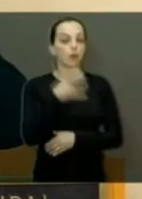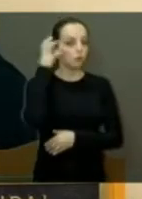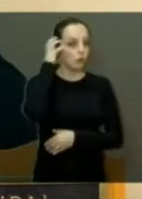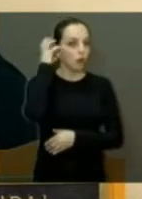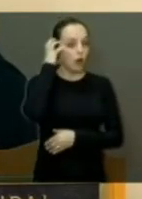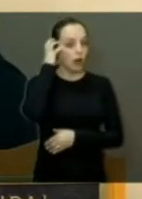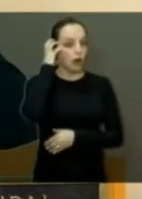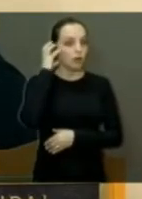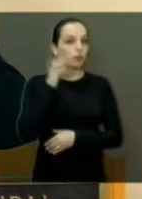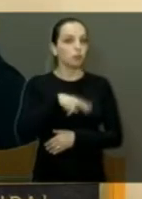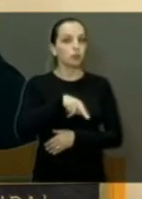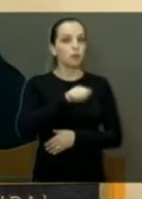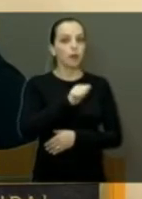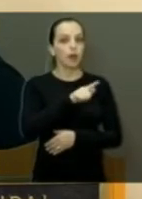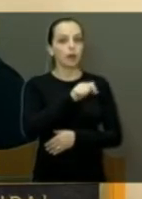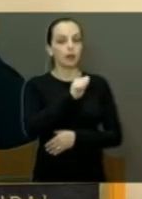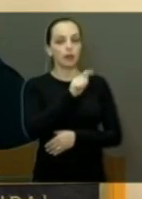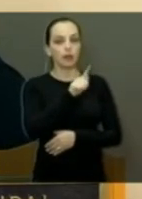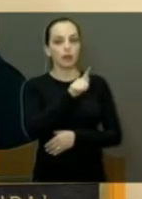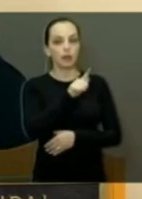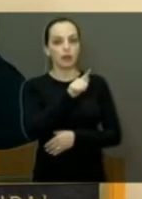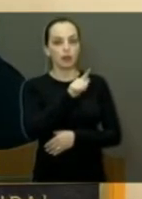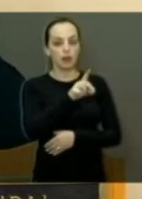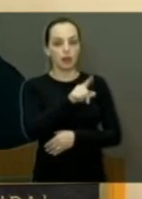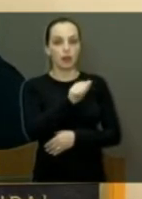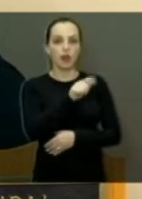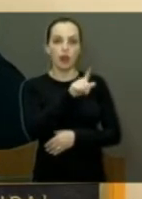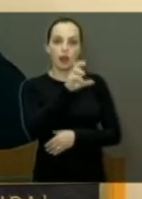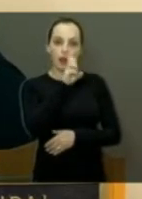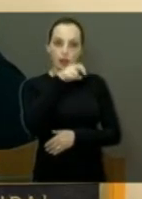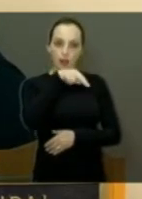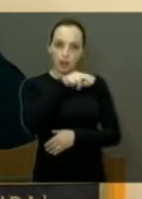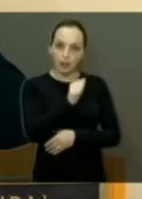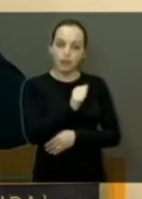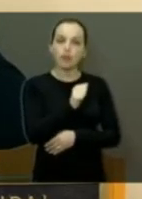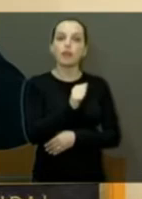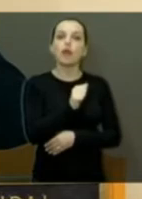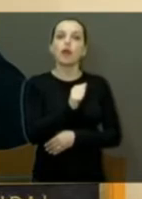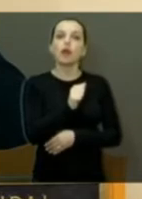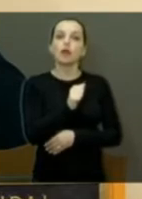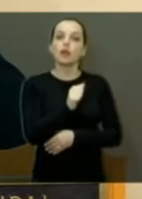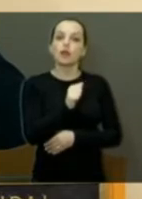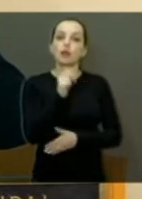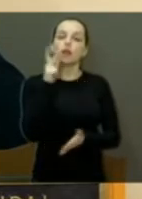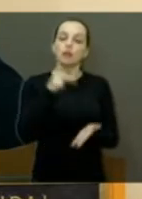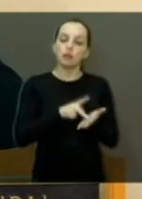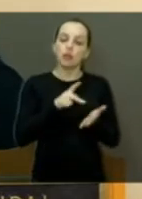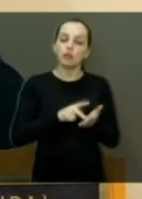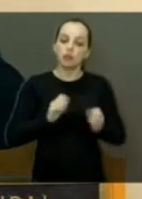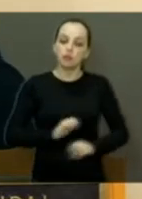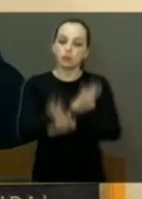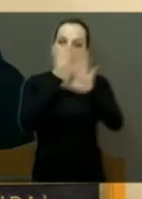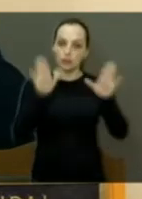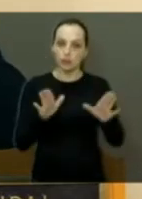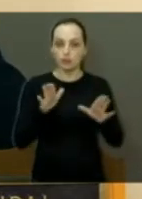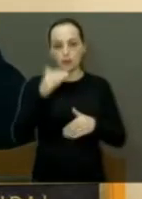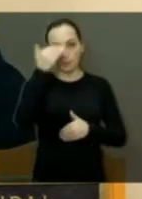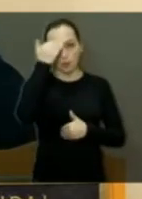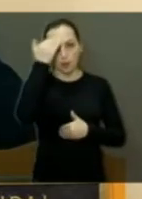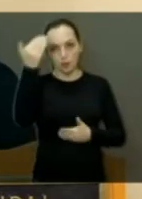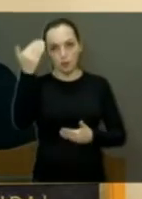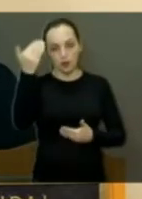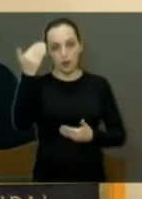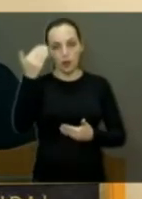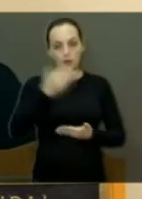jornal do Madalena, que deu ali um pequeno espaço para a gente fazer esse esclarecimento. Muito obrigado,